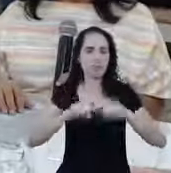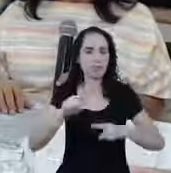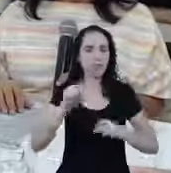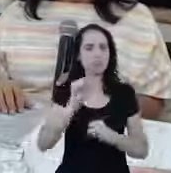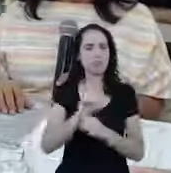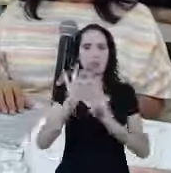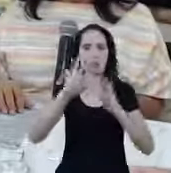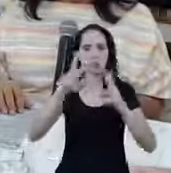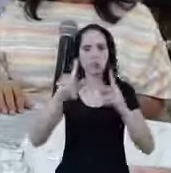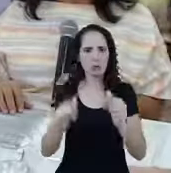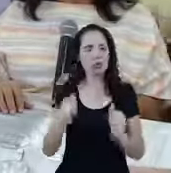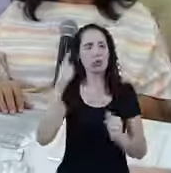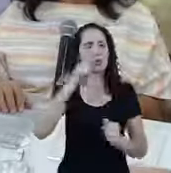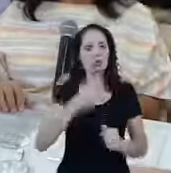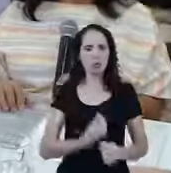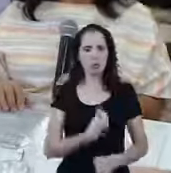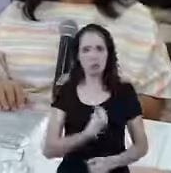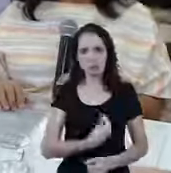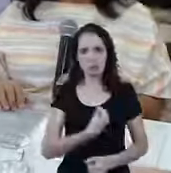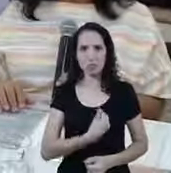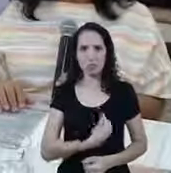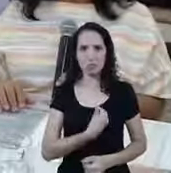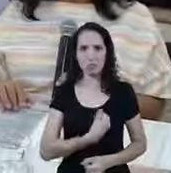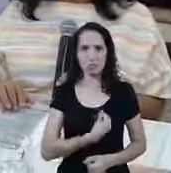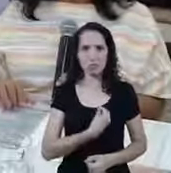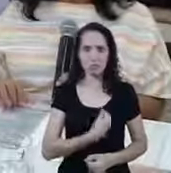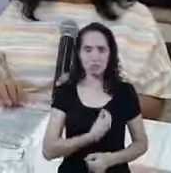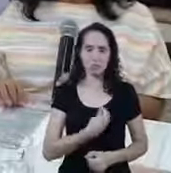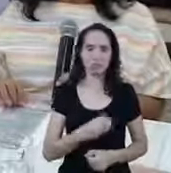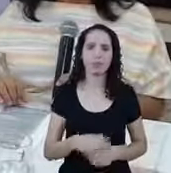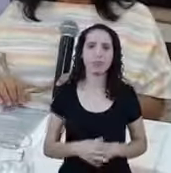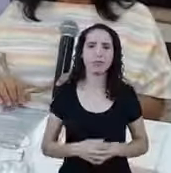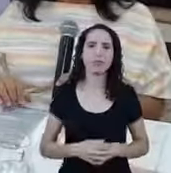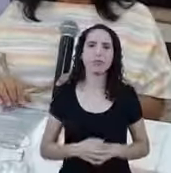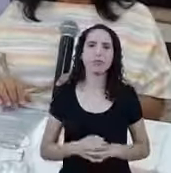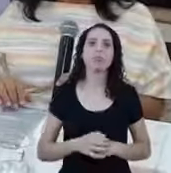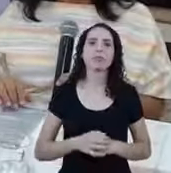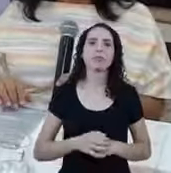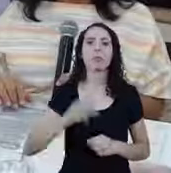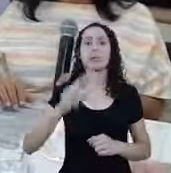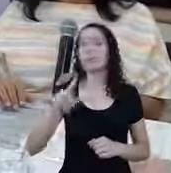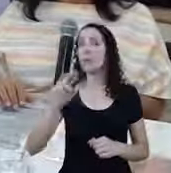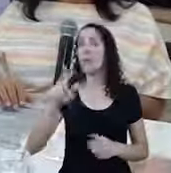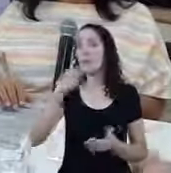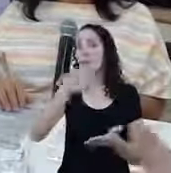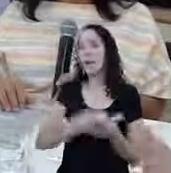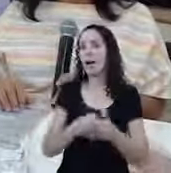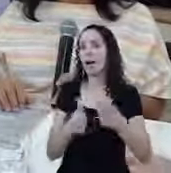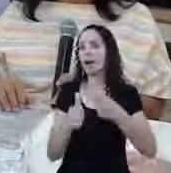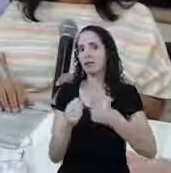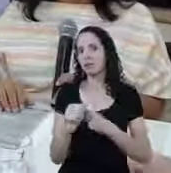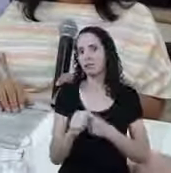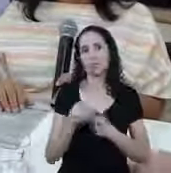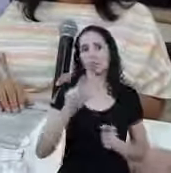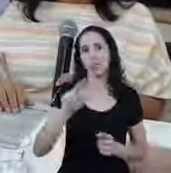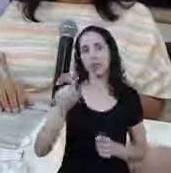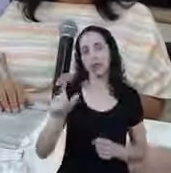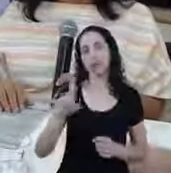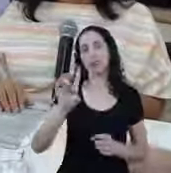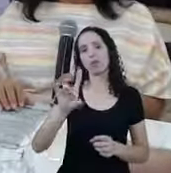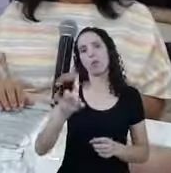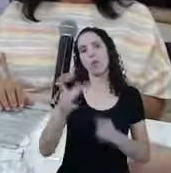mínimo existencial Aquilo que ele precisa para sobreviver mesmo Então não é para pagar dívida Não é para isso Não, não